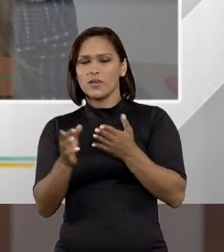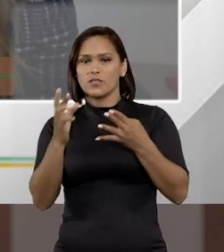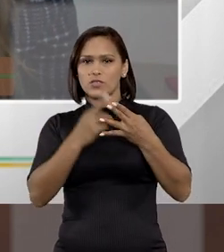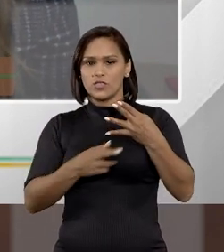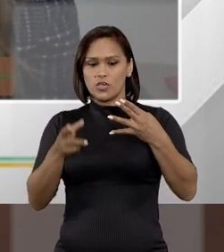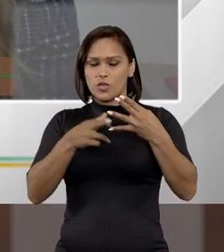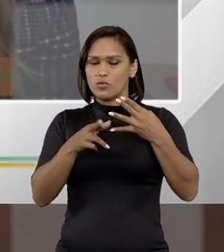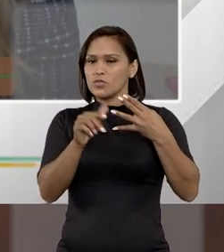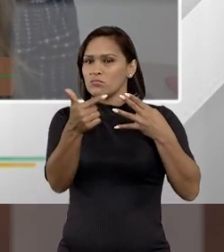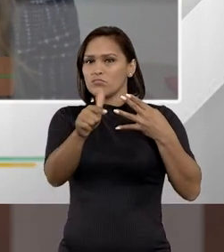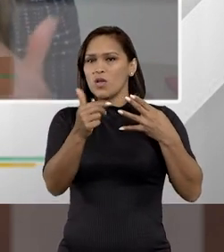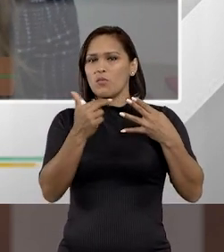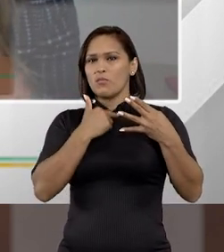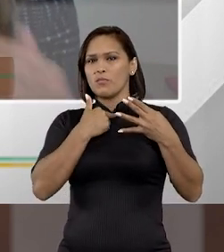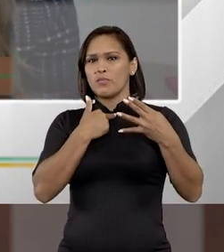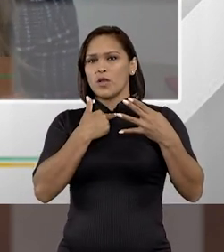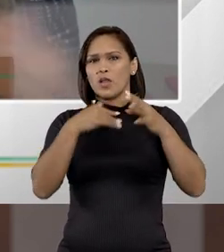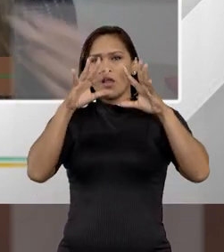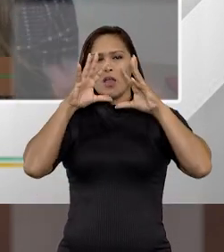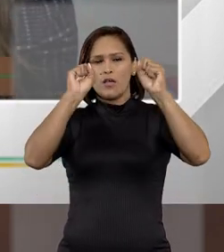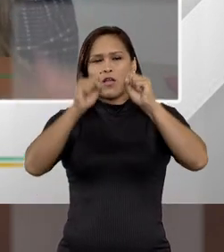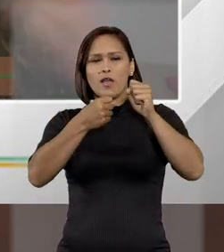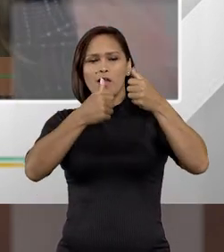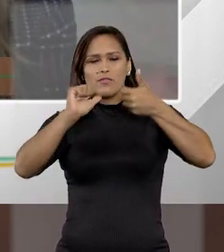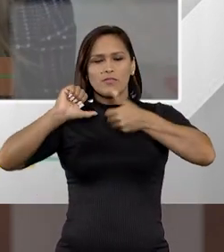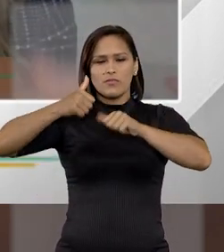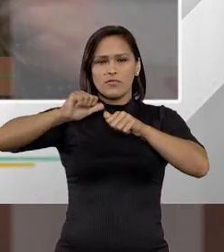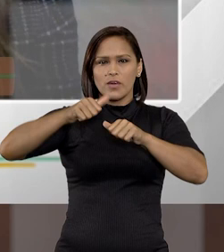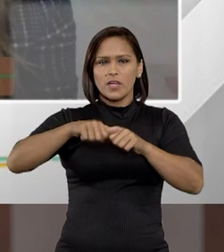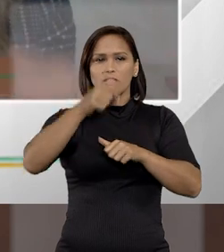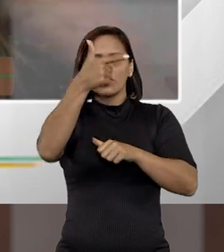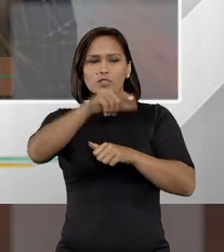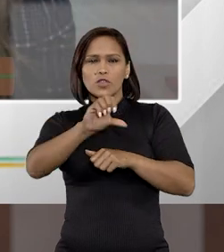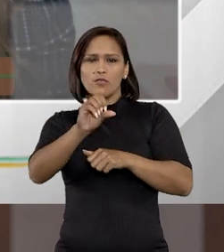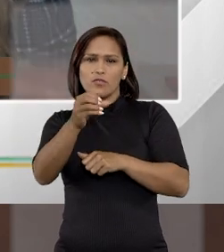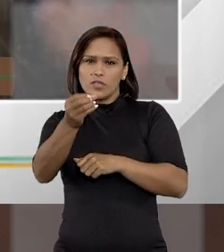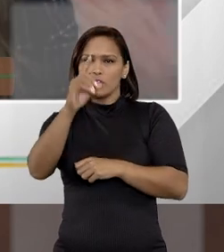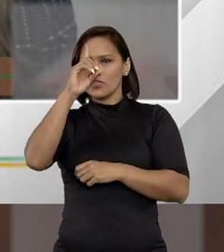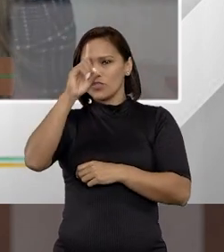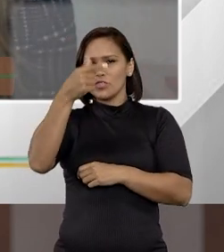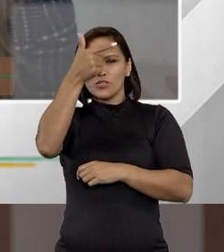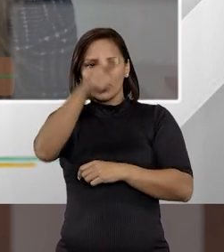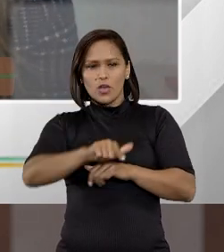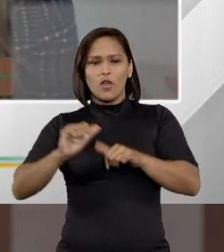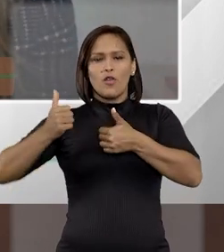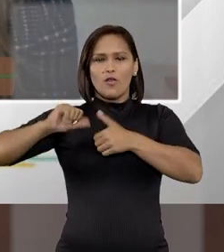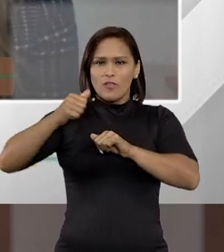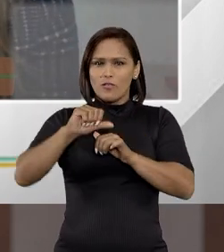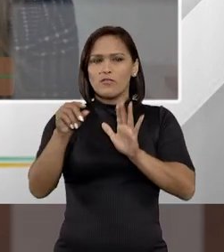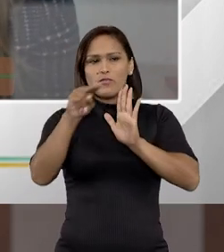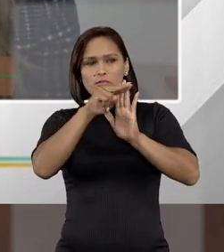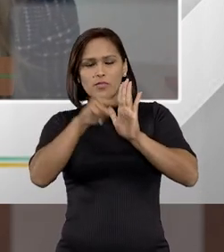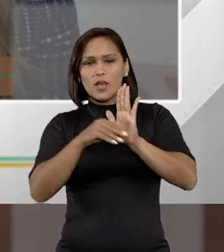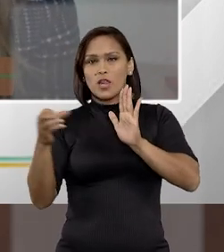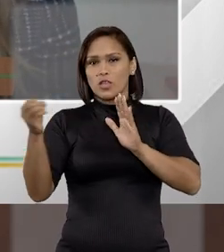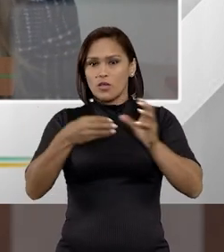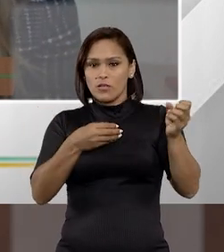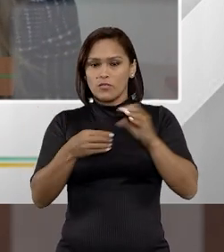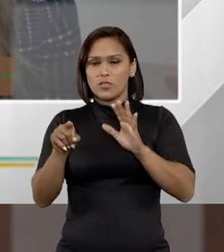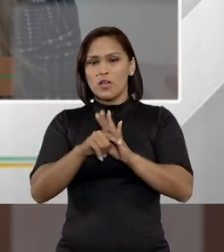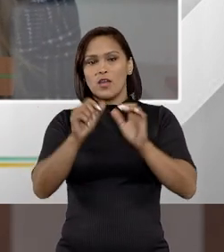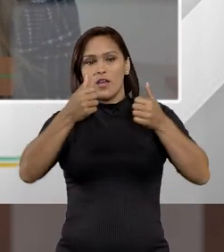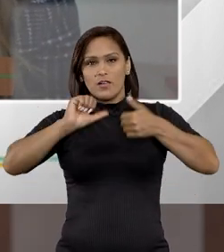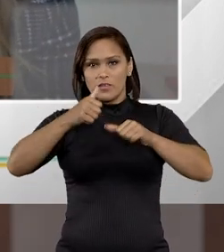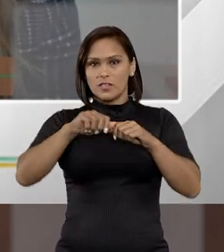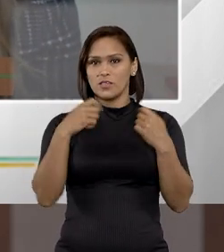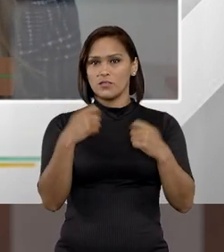recursal, não cabe ao tribunal ficar avaliando cada vez por 90 dias essa nova medida, devendo essa